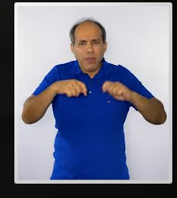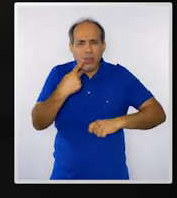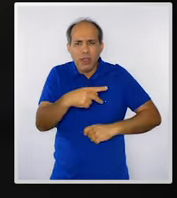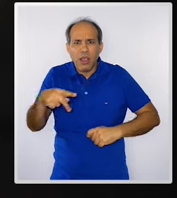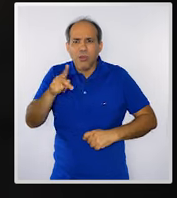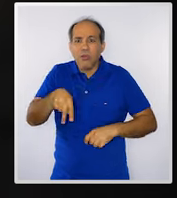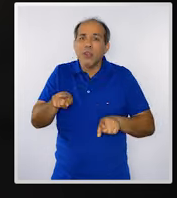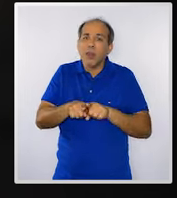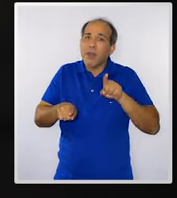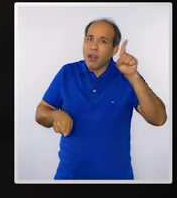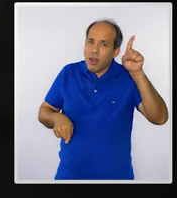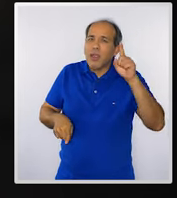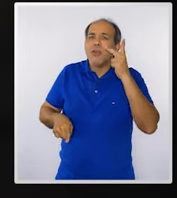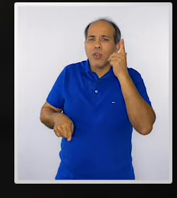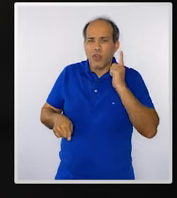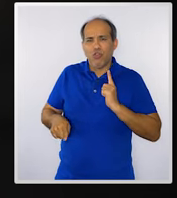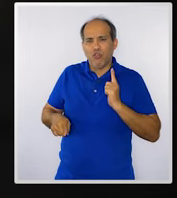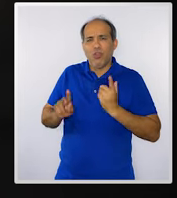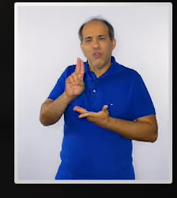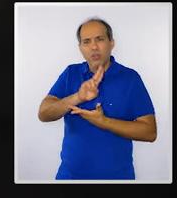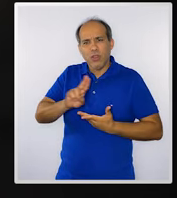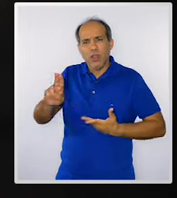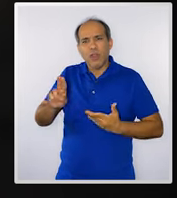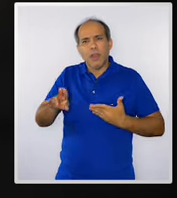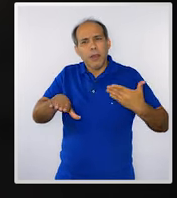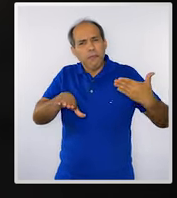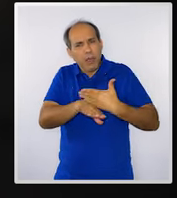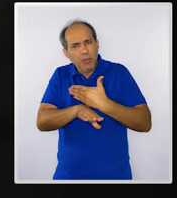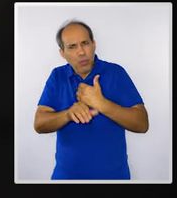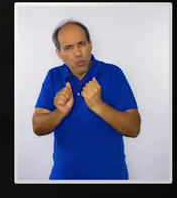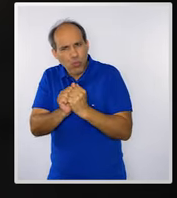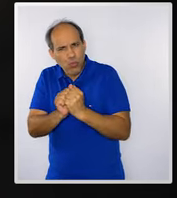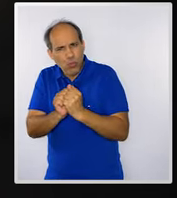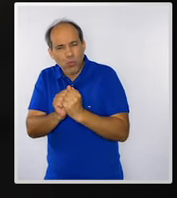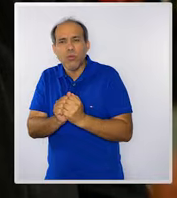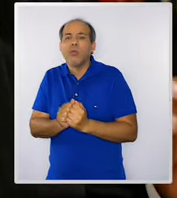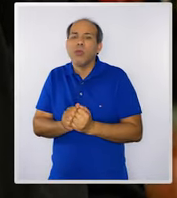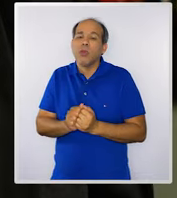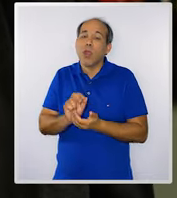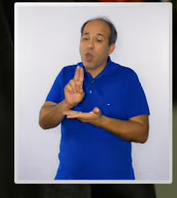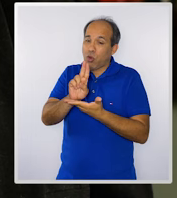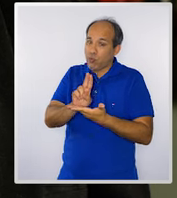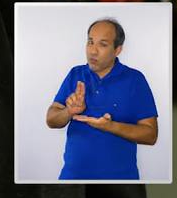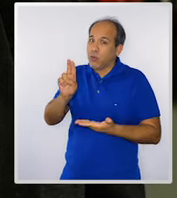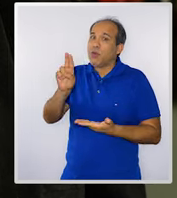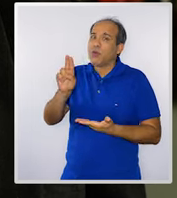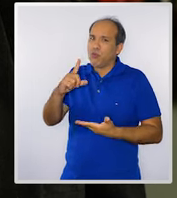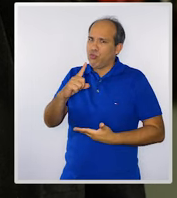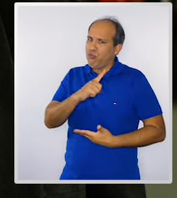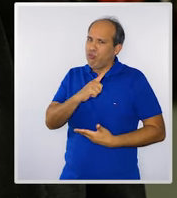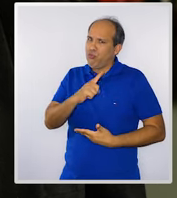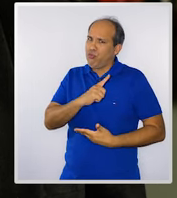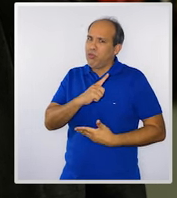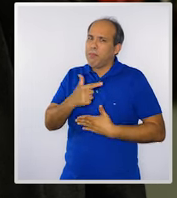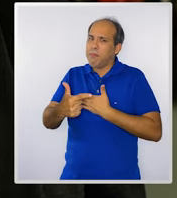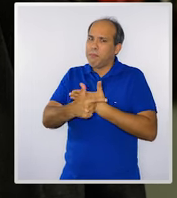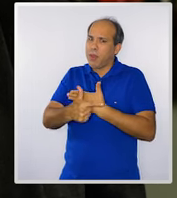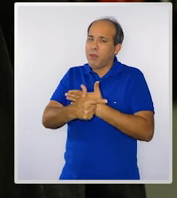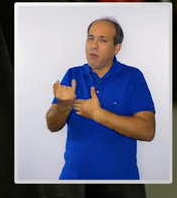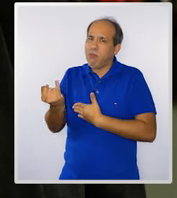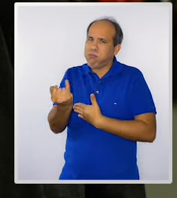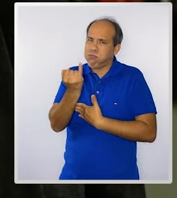Tem uma Universidade Federal também lá no Ceará e ela também teve essa participação? A universidade tem um fator